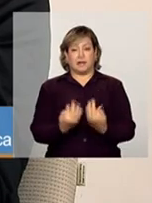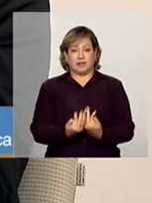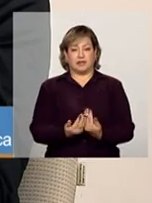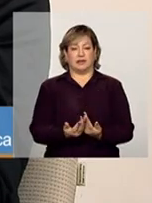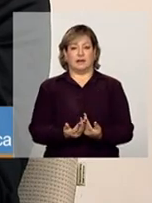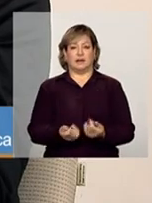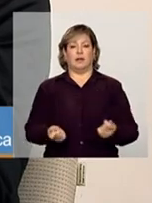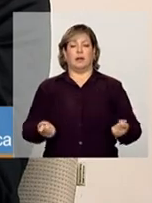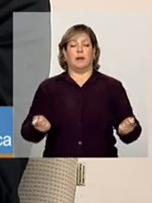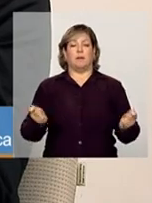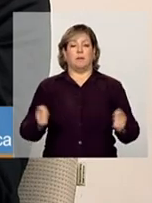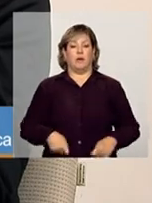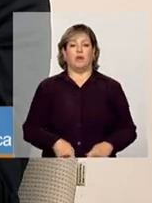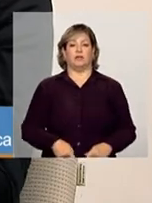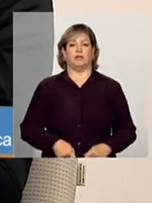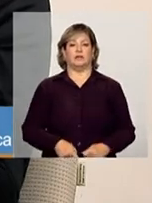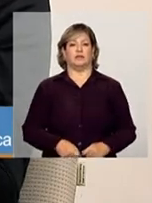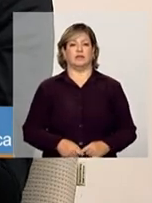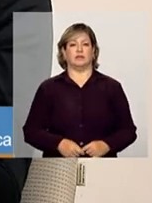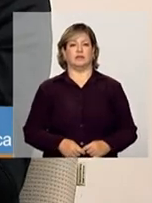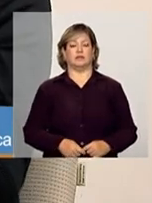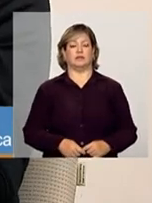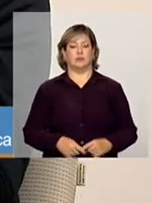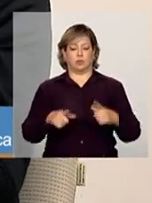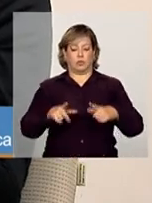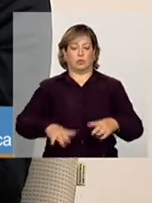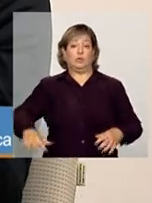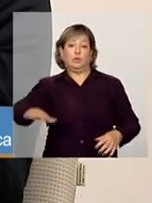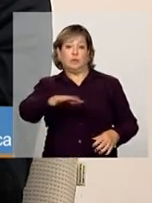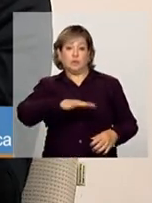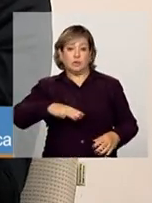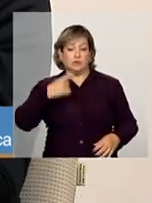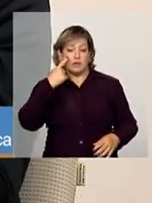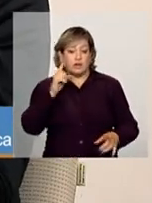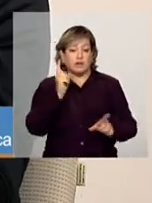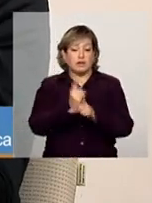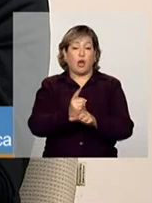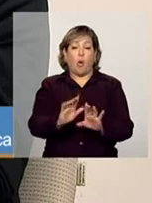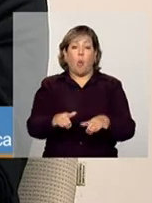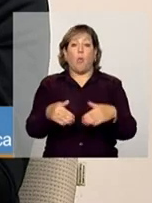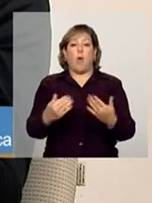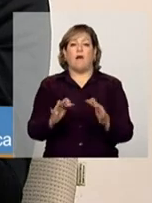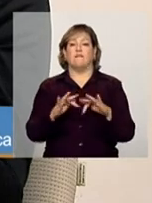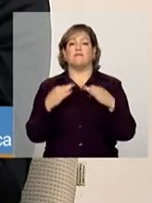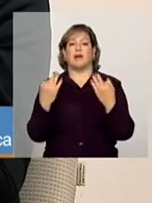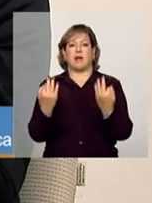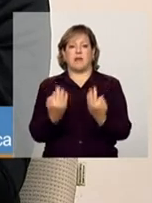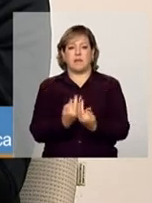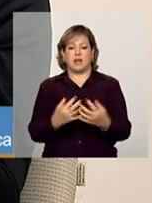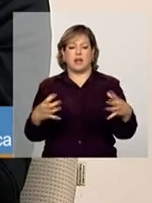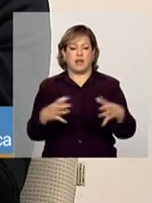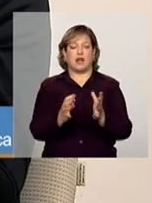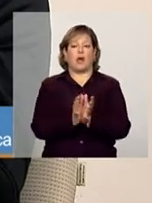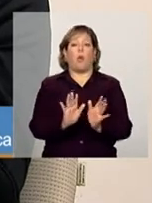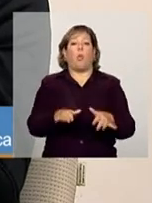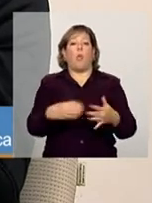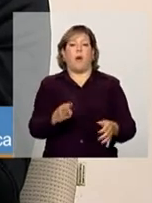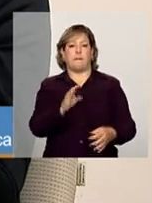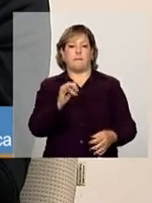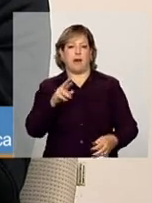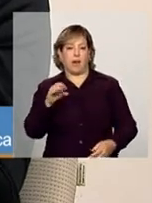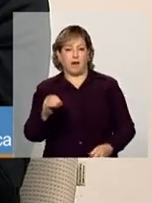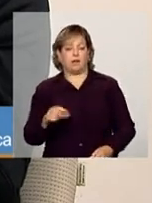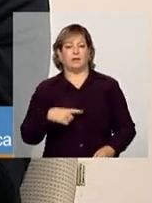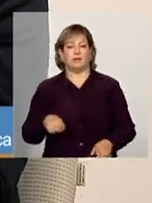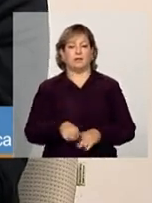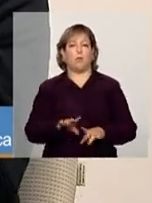territorializá-las, ou seja, identificar quais famílias pertencem a quais bairros e qual é o CRAS que atende